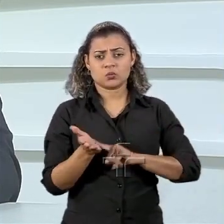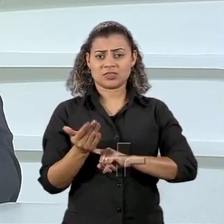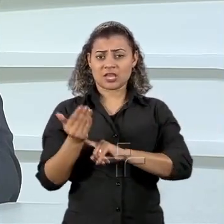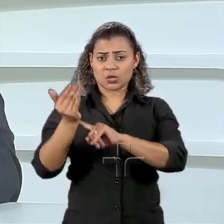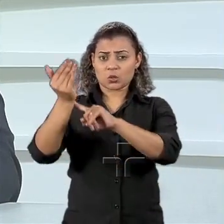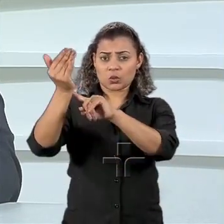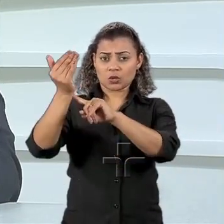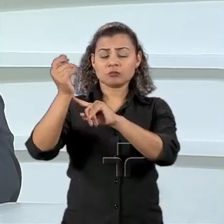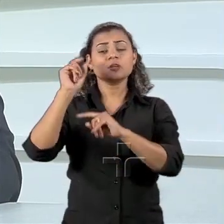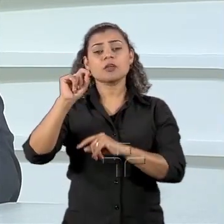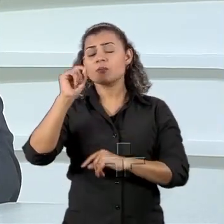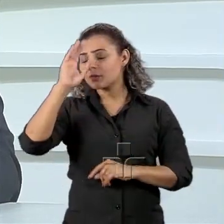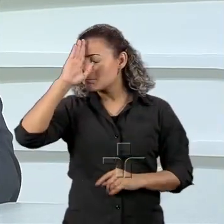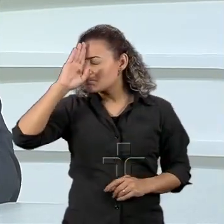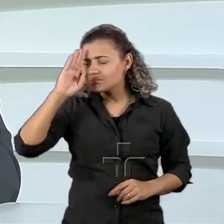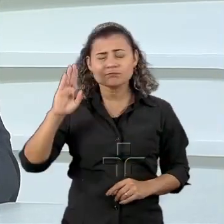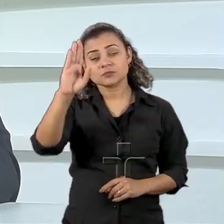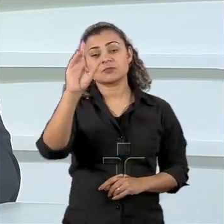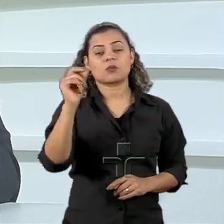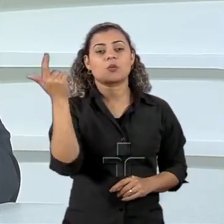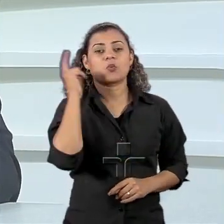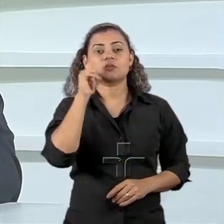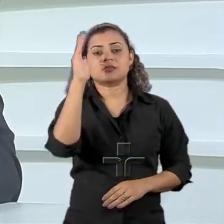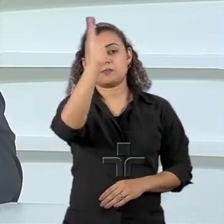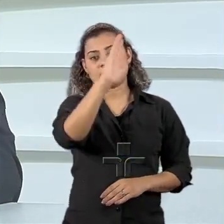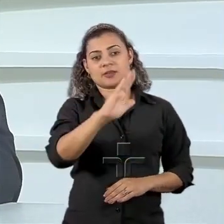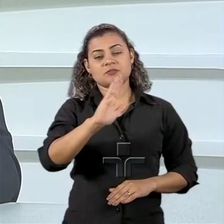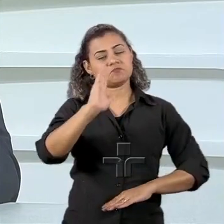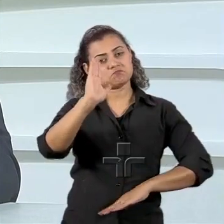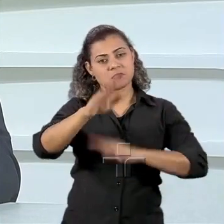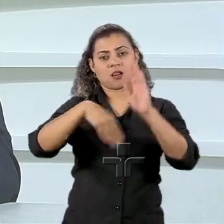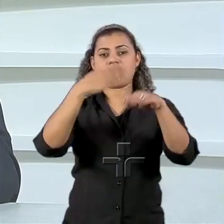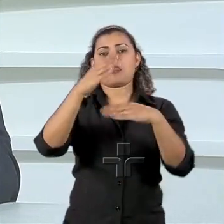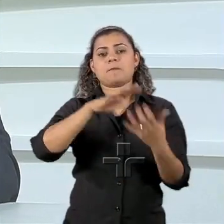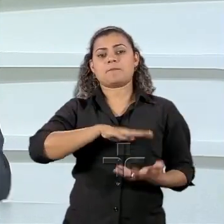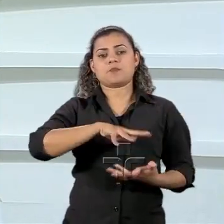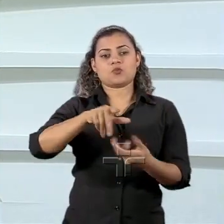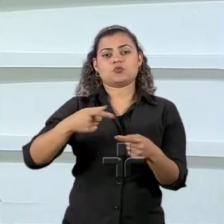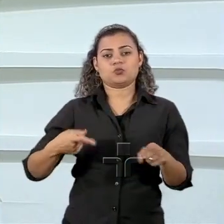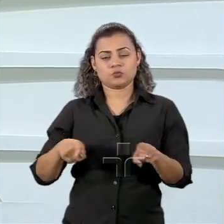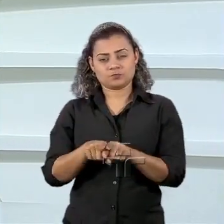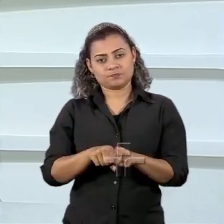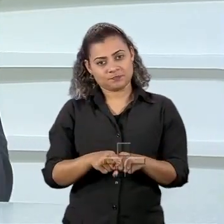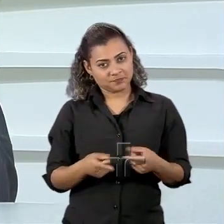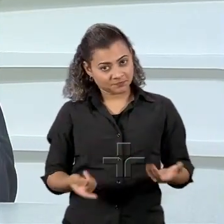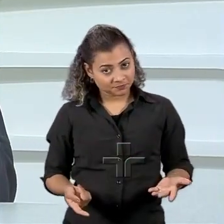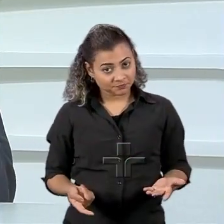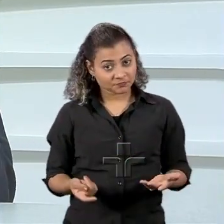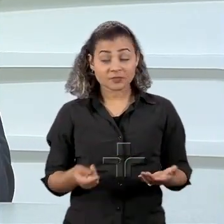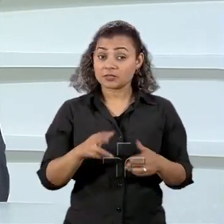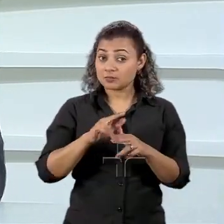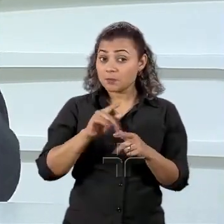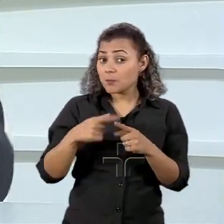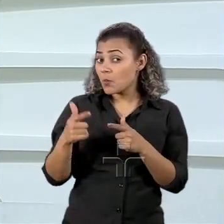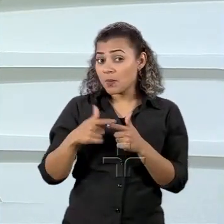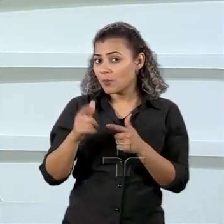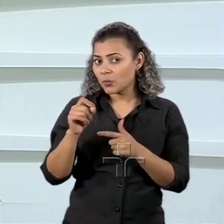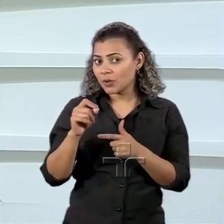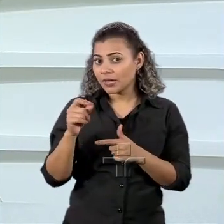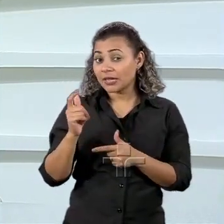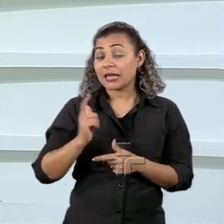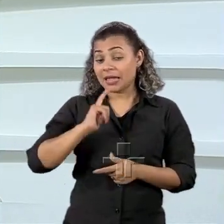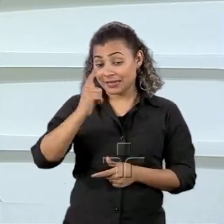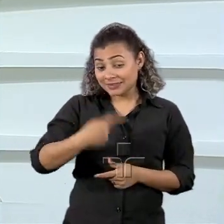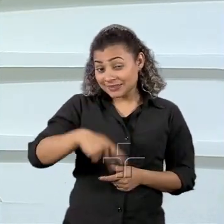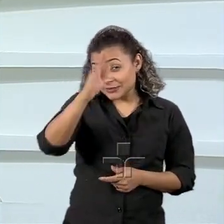esse que vai determinar a inserção do Brasil no mundo, ele tem que estar articulado com macroeconomia, perfeito. Só que o problema é que no debate no